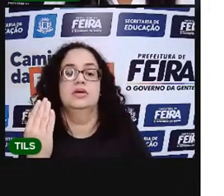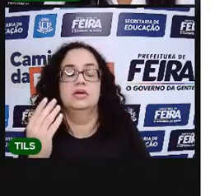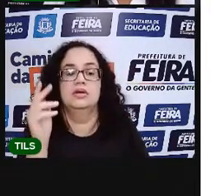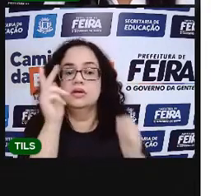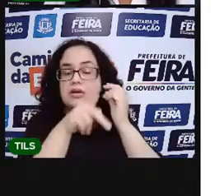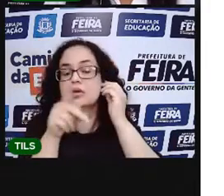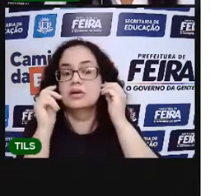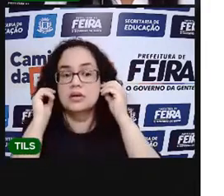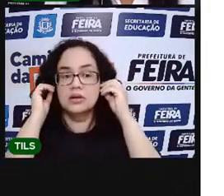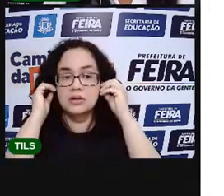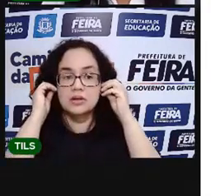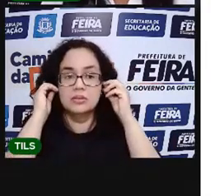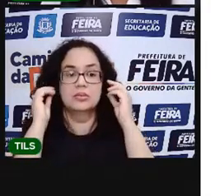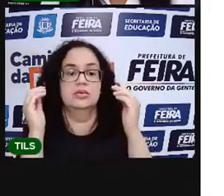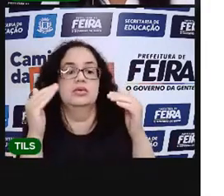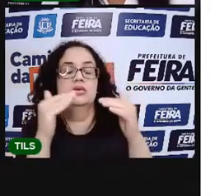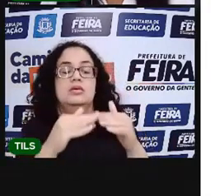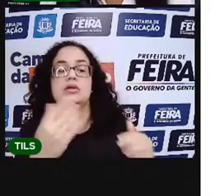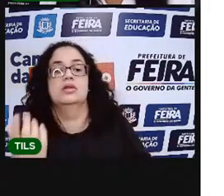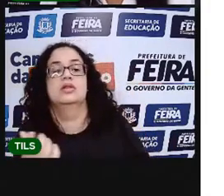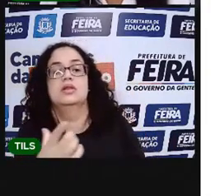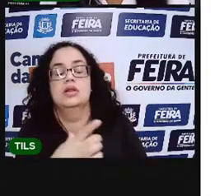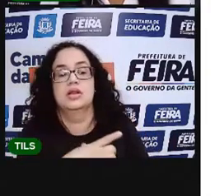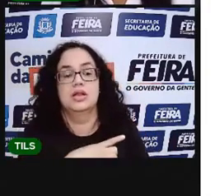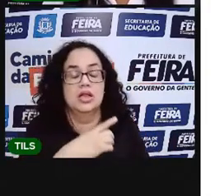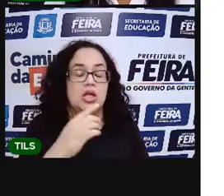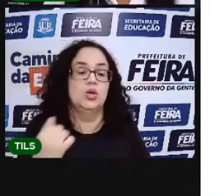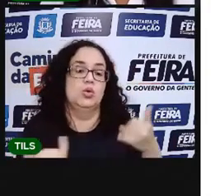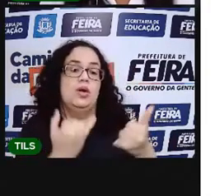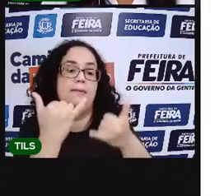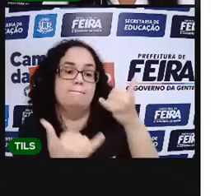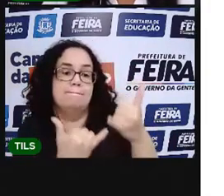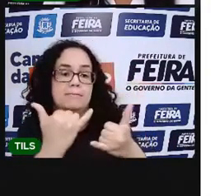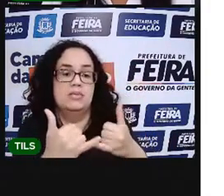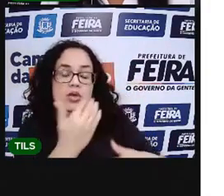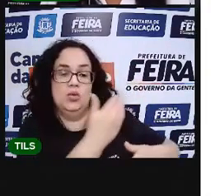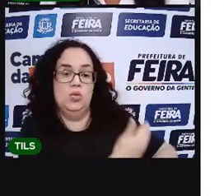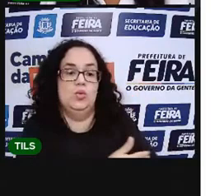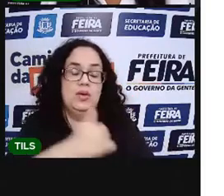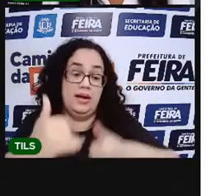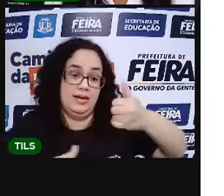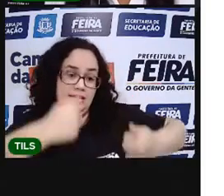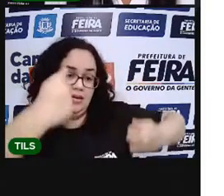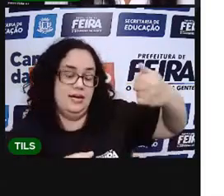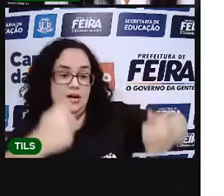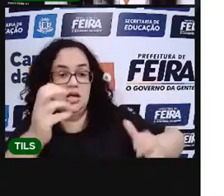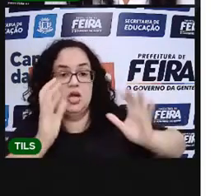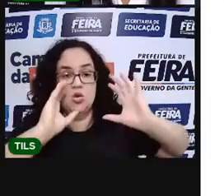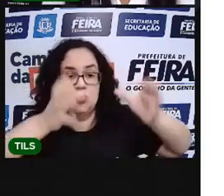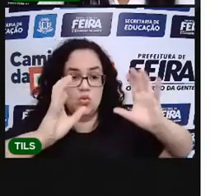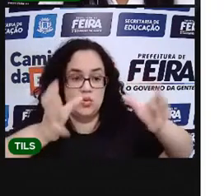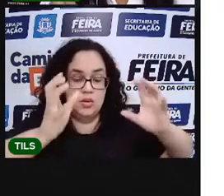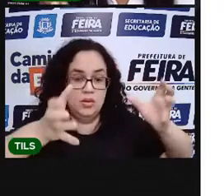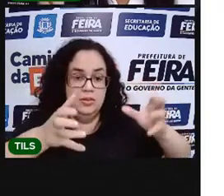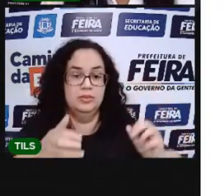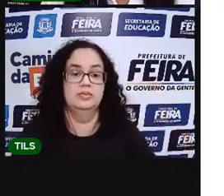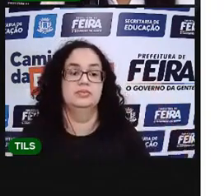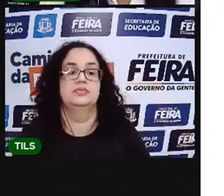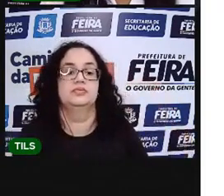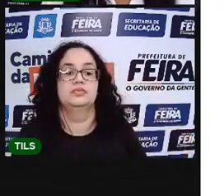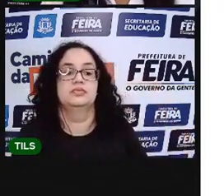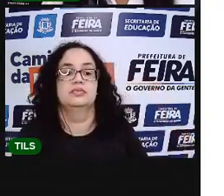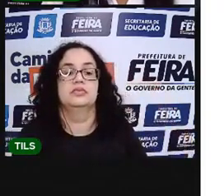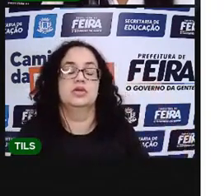minha casa, eu uso para brincar um carrinho, uma bola, uma